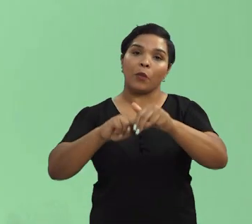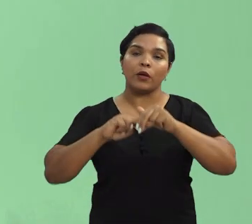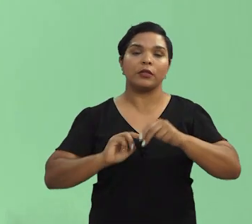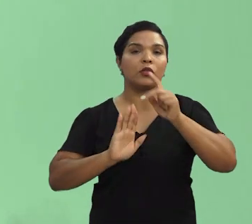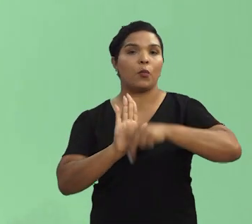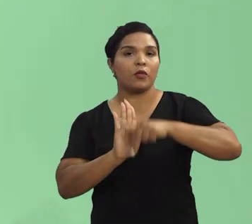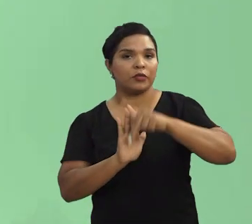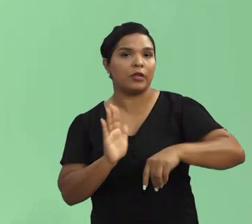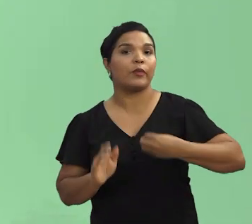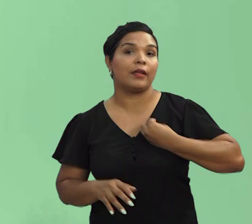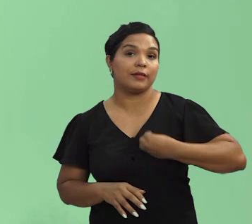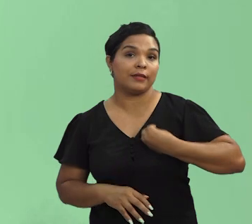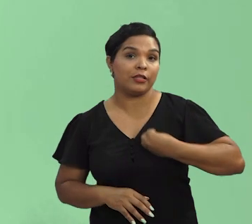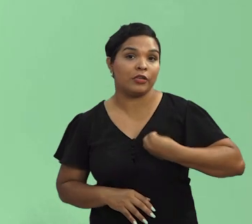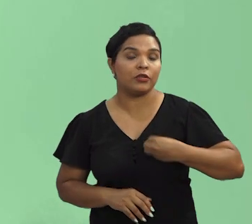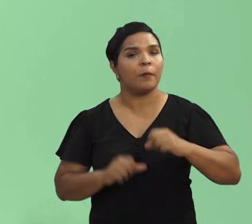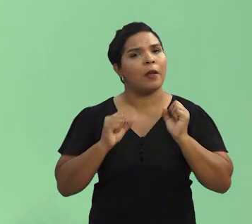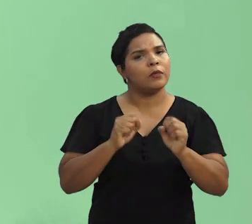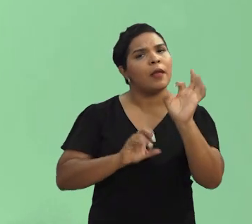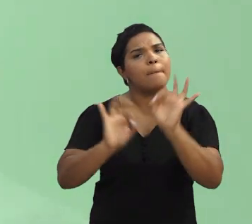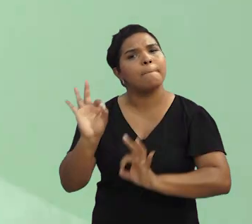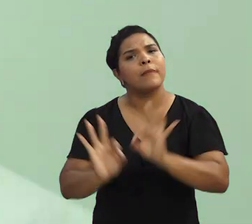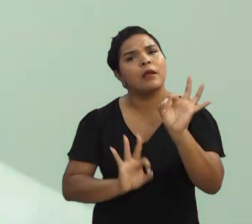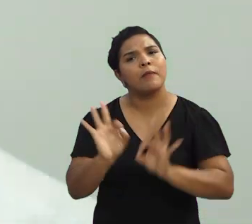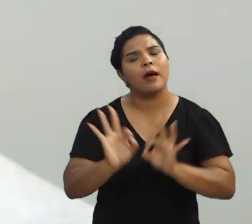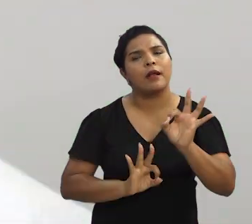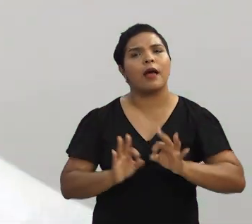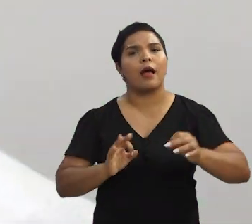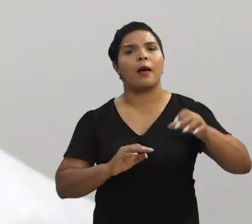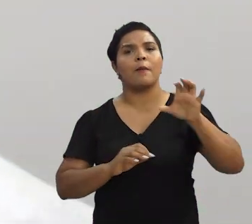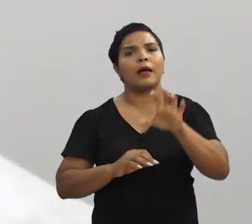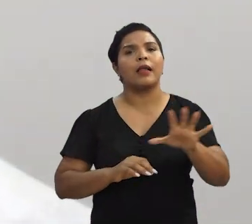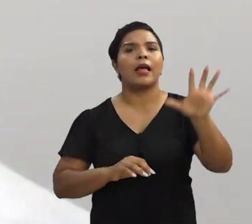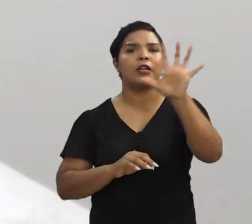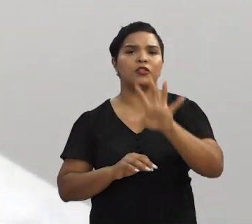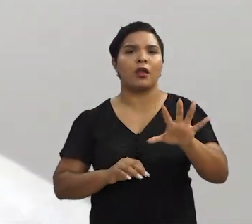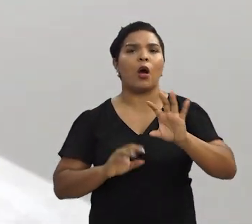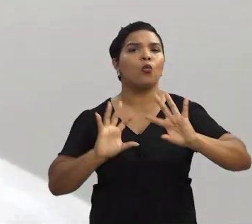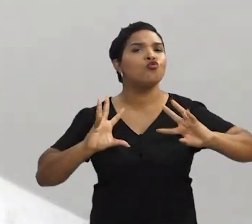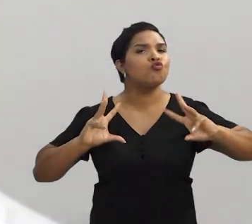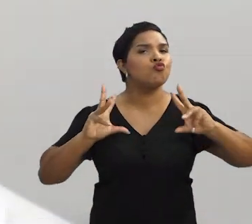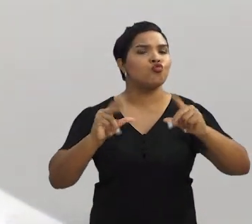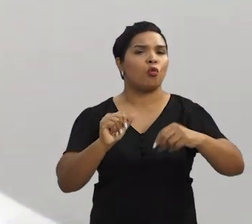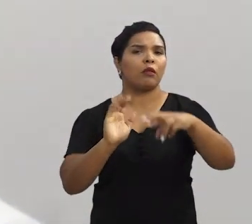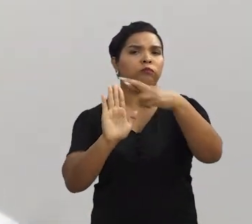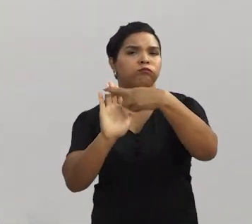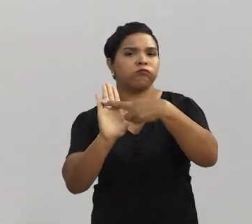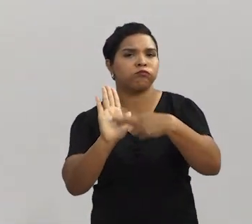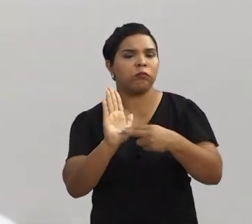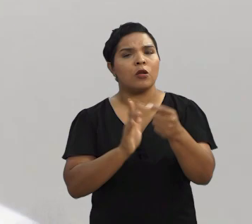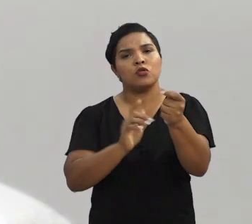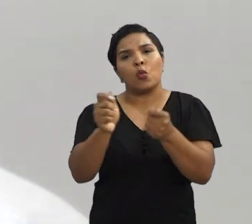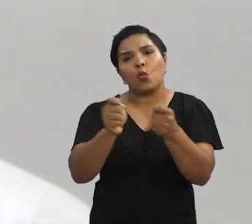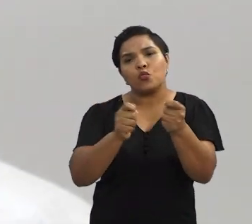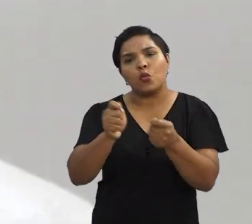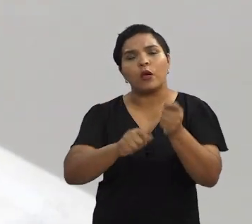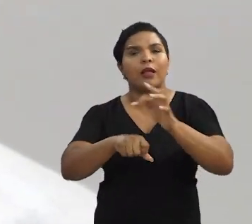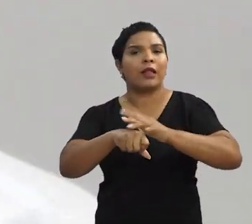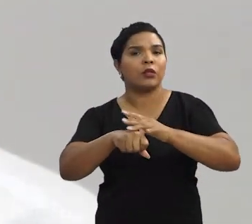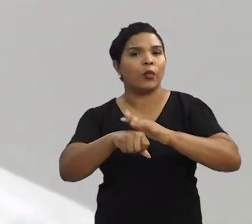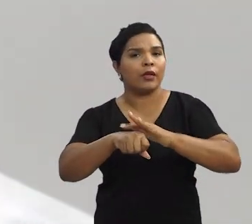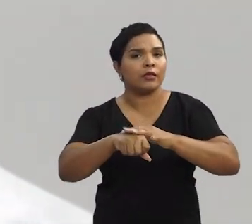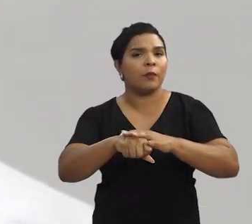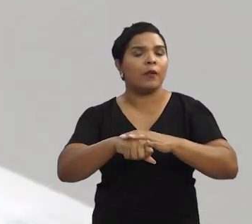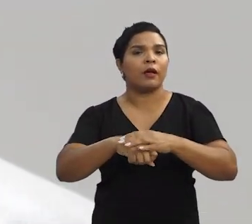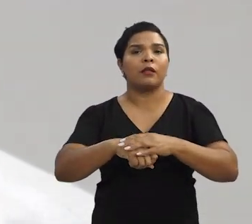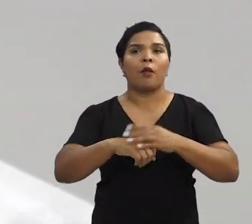é por isso que o projeto existe, para poder preparar já para aquela região todo o protocolo de prevenção e controle da doença para